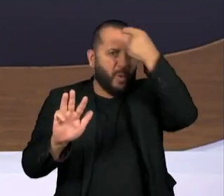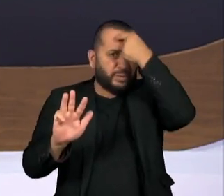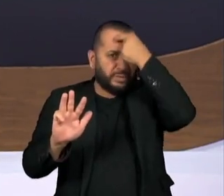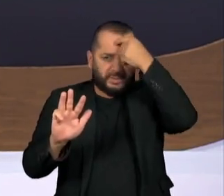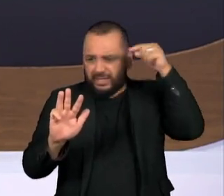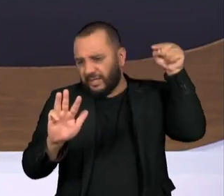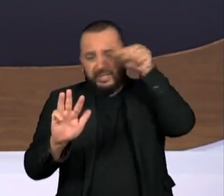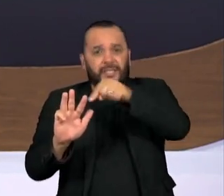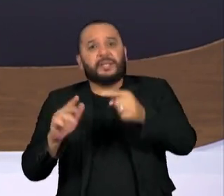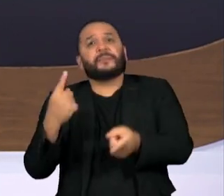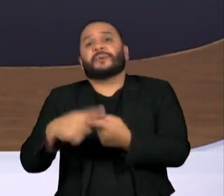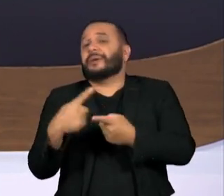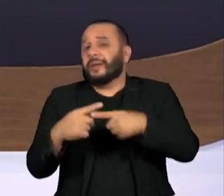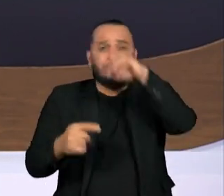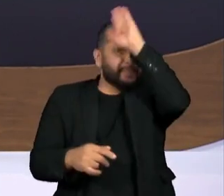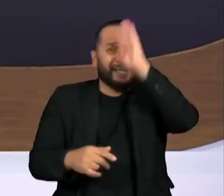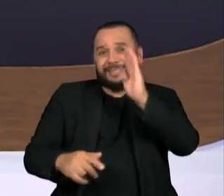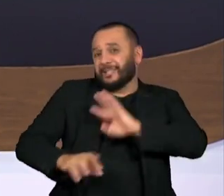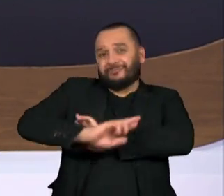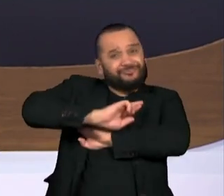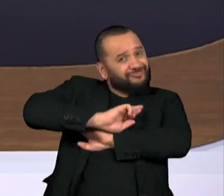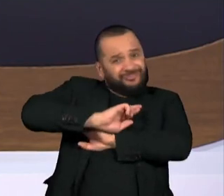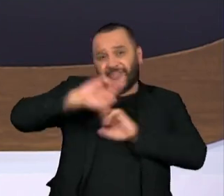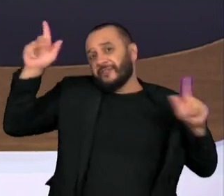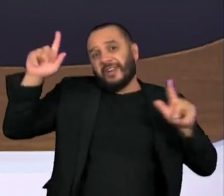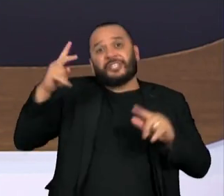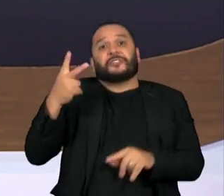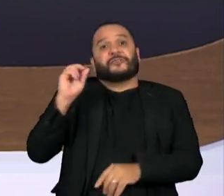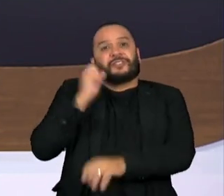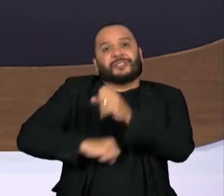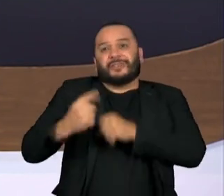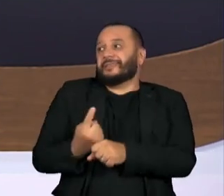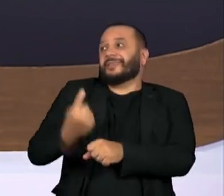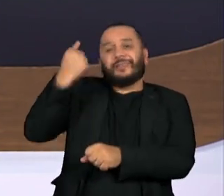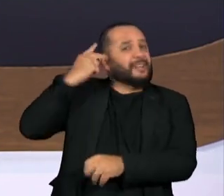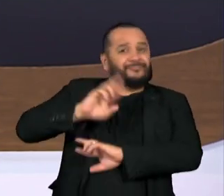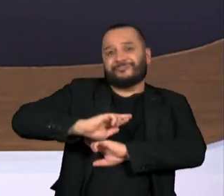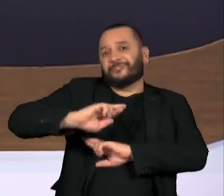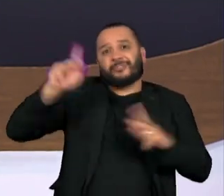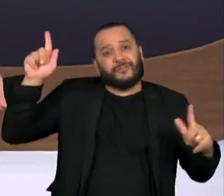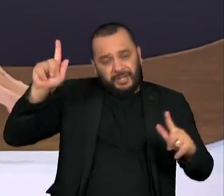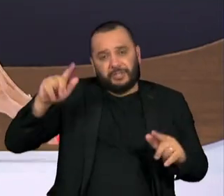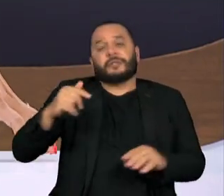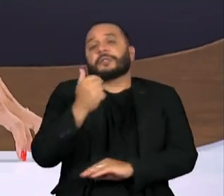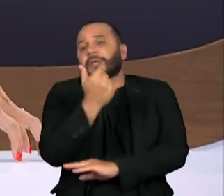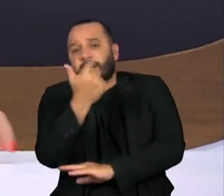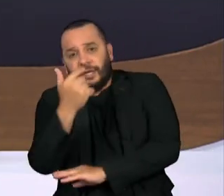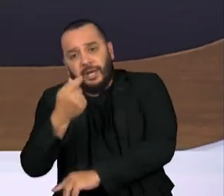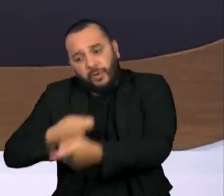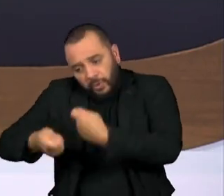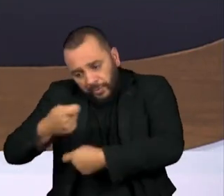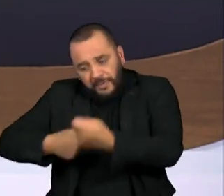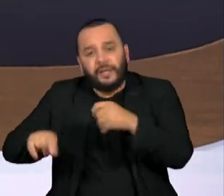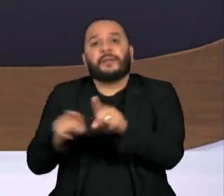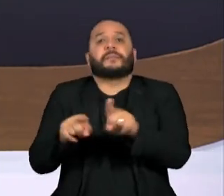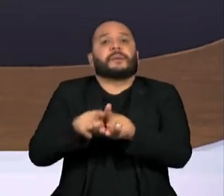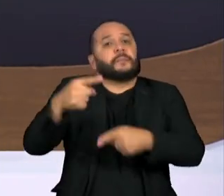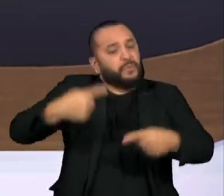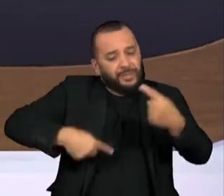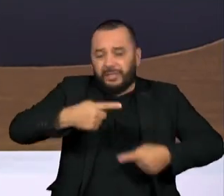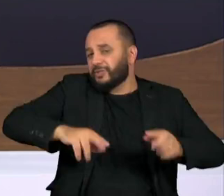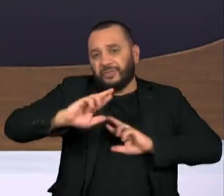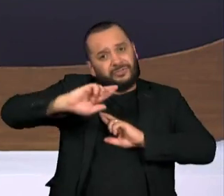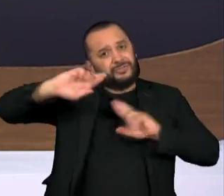em tudo diferente do de 20 anos atrás, inclusive na política e na economia, e que inclusive o PT tem um